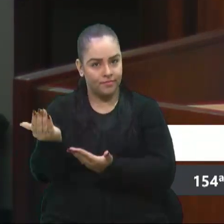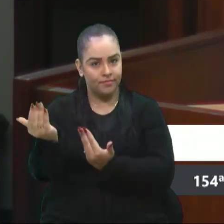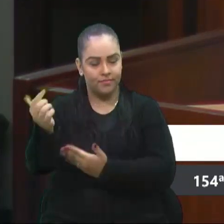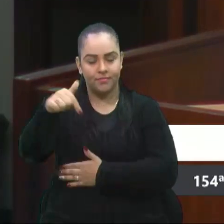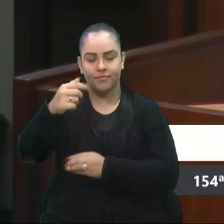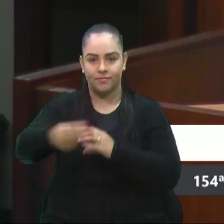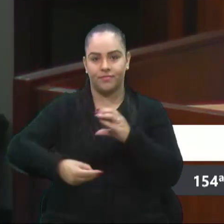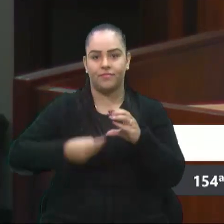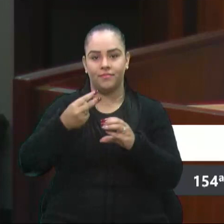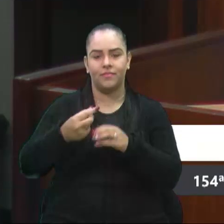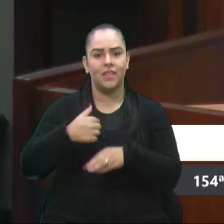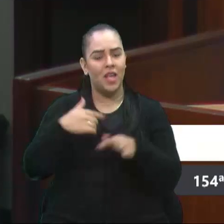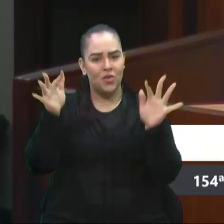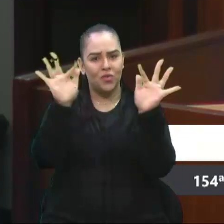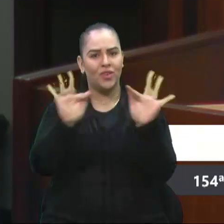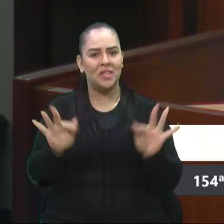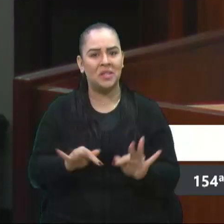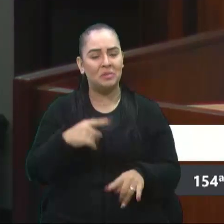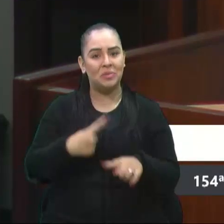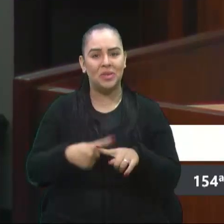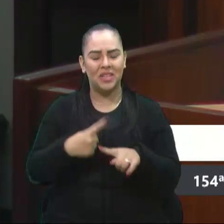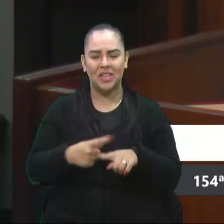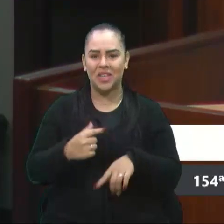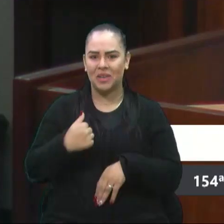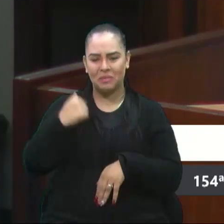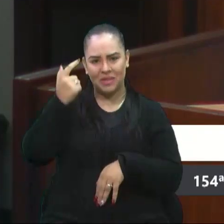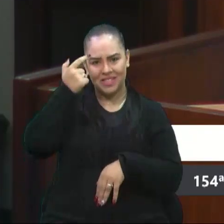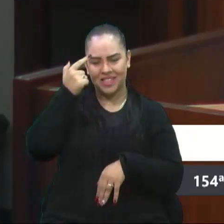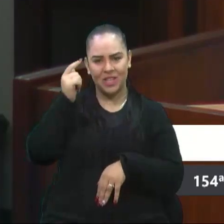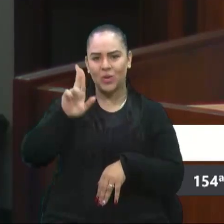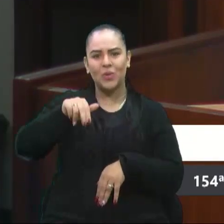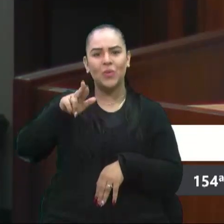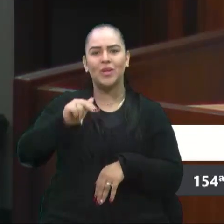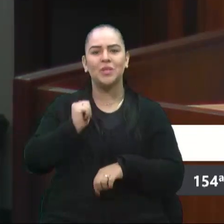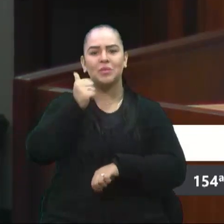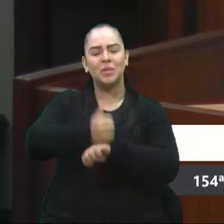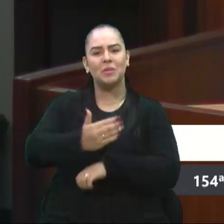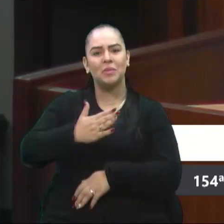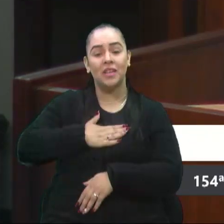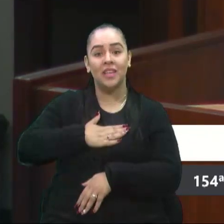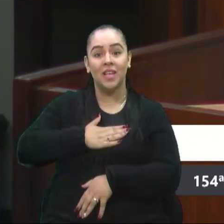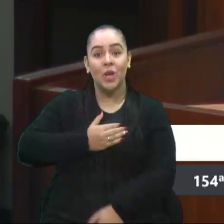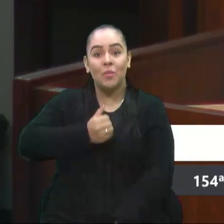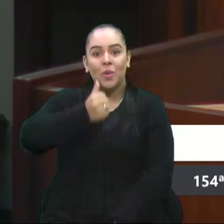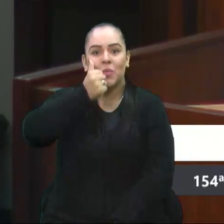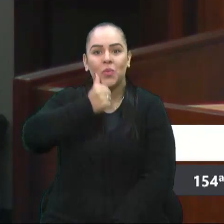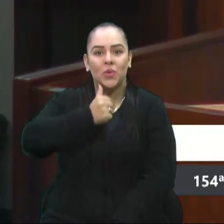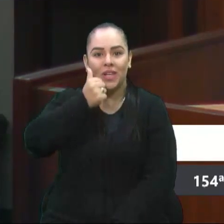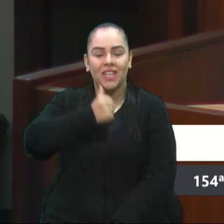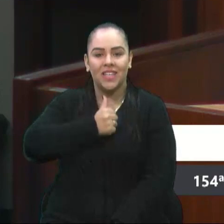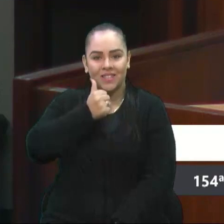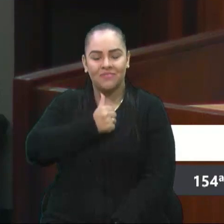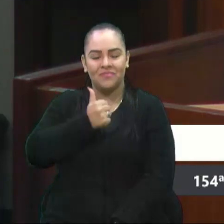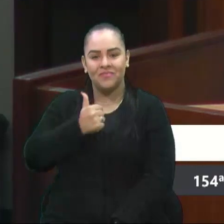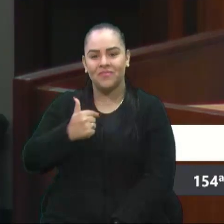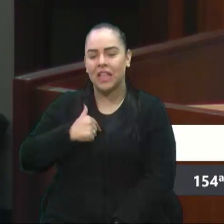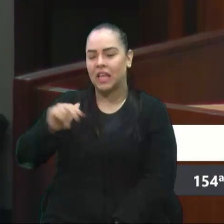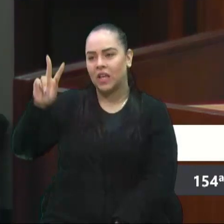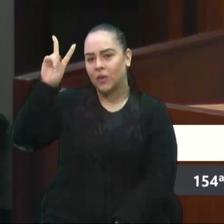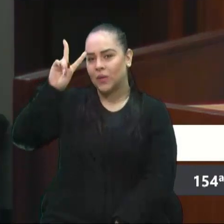E eu fiquei feliz, porque eu achei que nunca ninguém ia substituir esse meu posto. E foi uma menina. Eu lembro